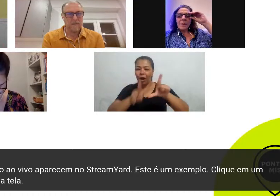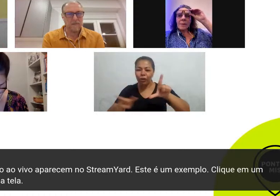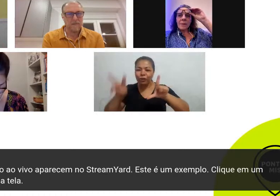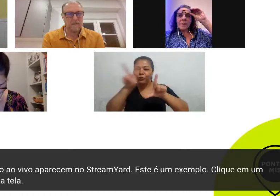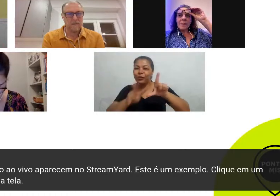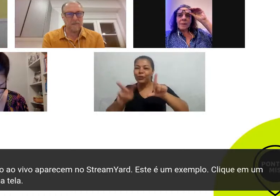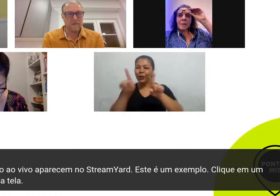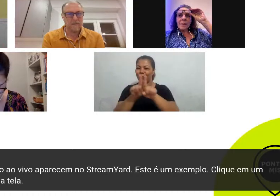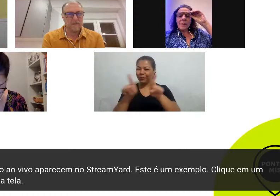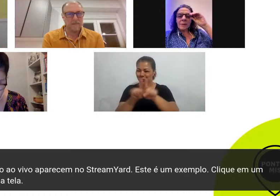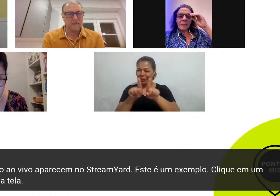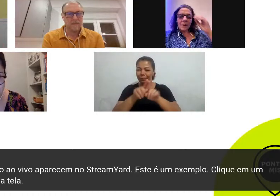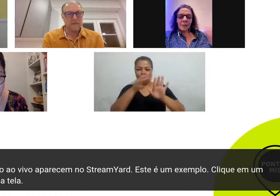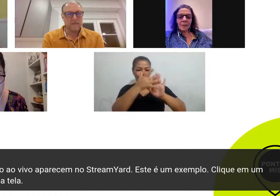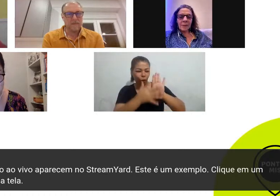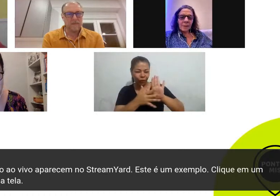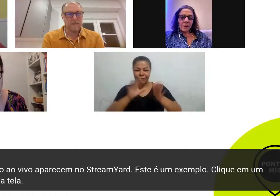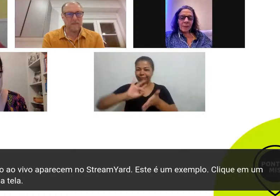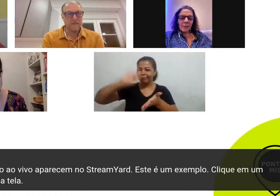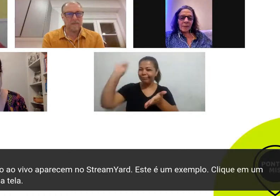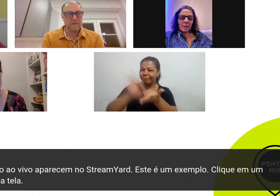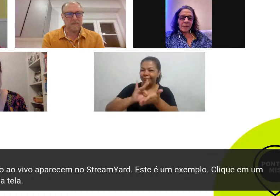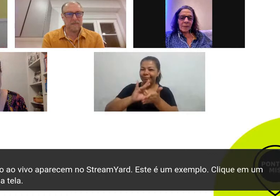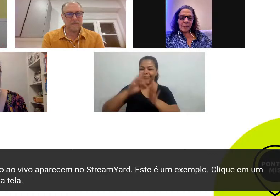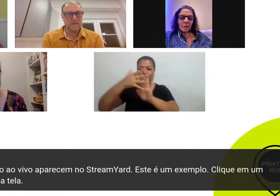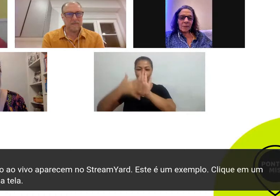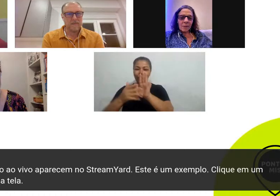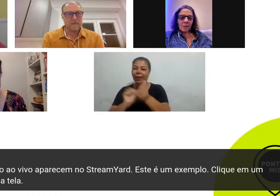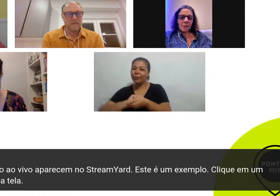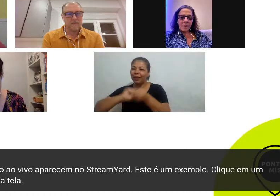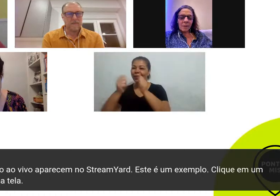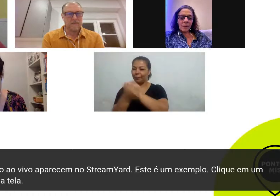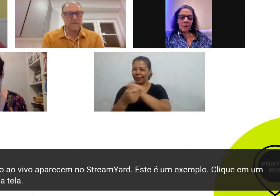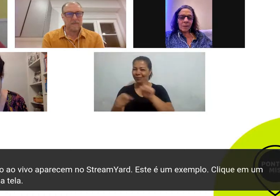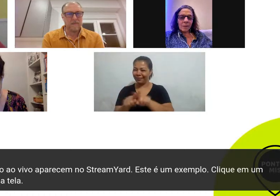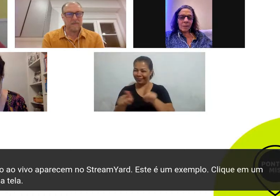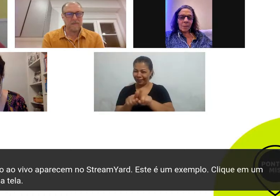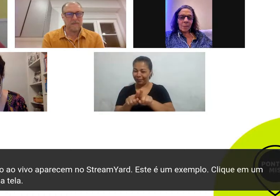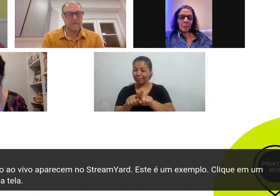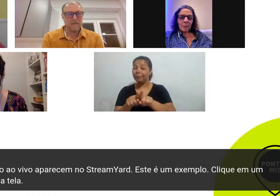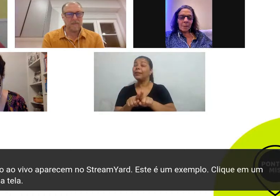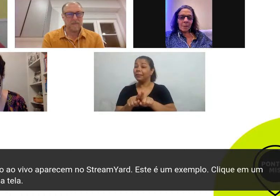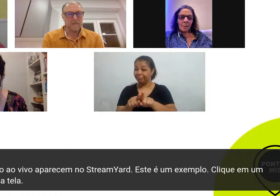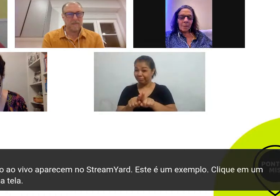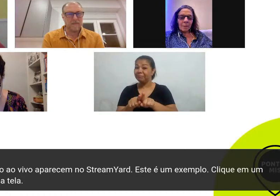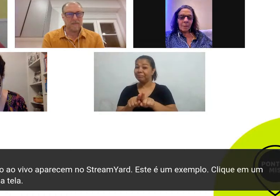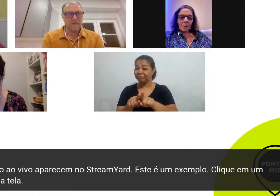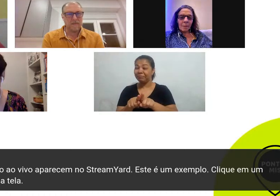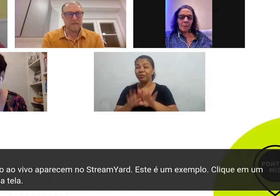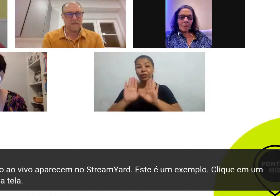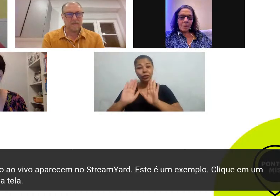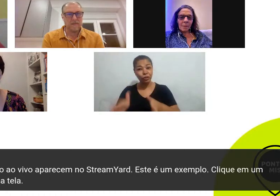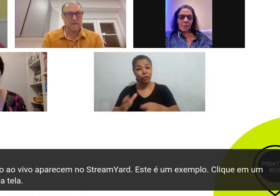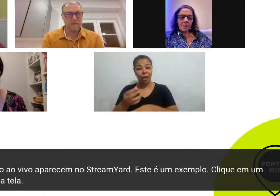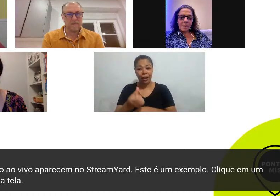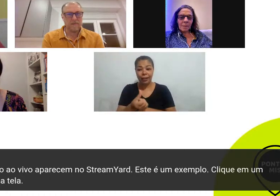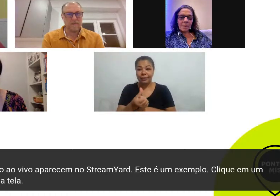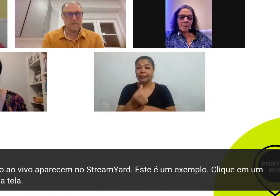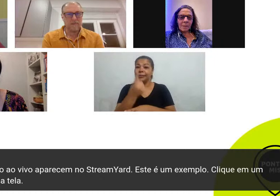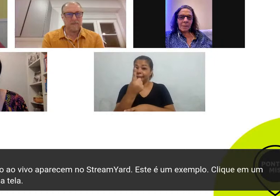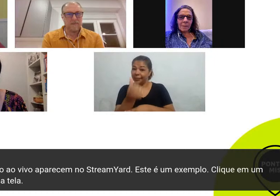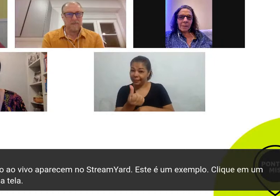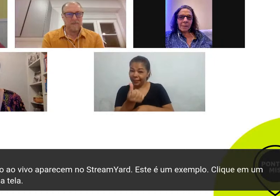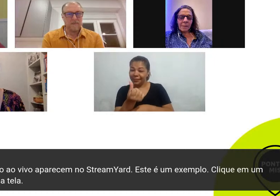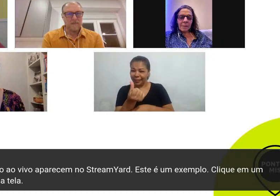categorias roteiro original e roteiro adaptado José Carvalho acreditado em 16 longas metragens